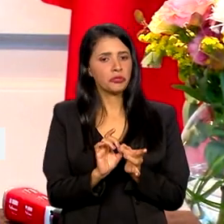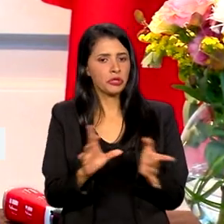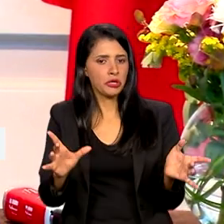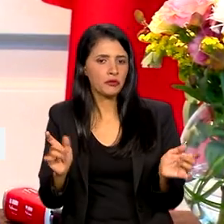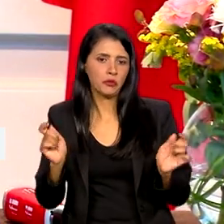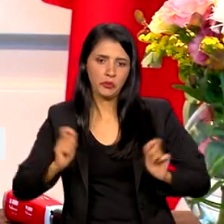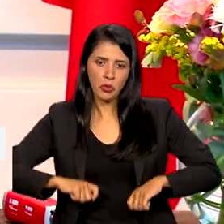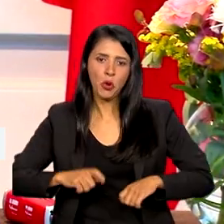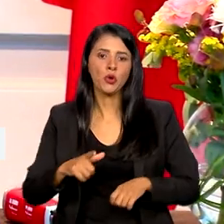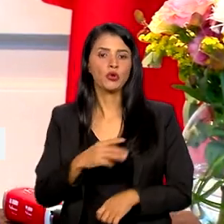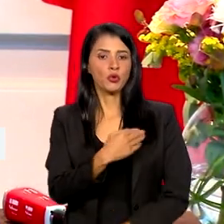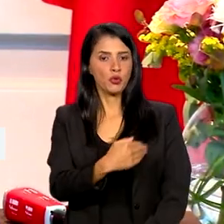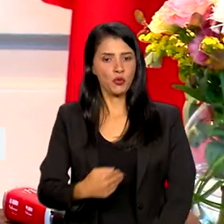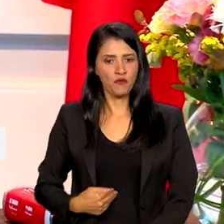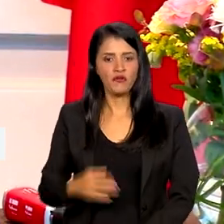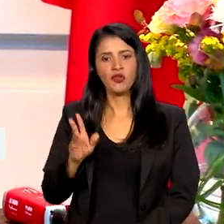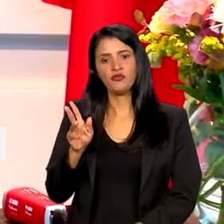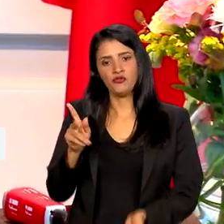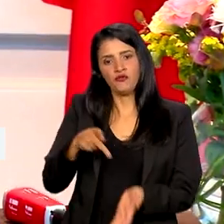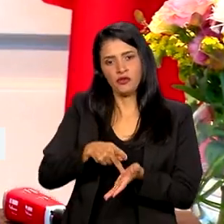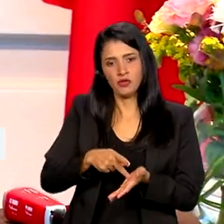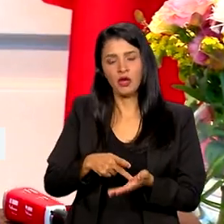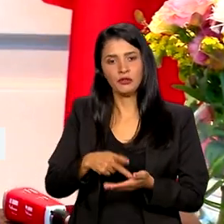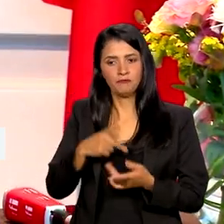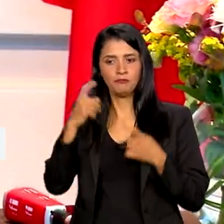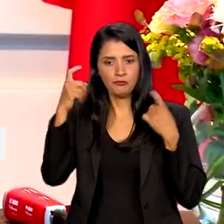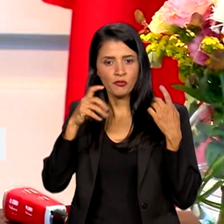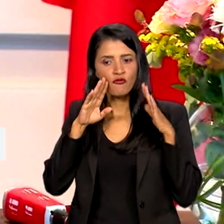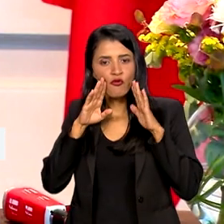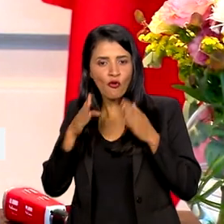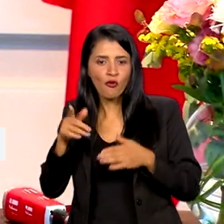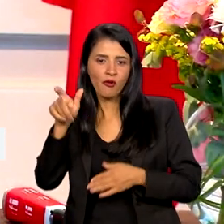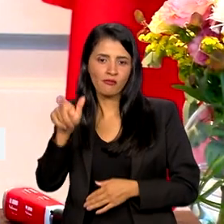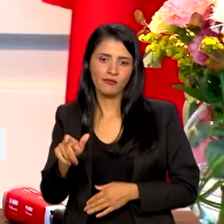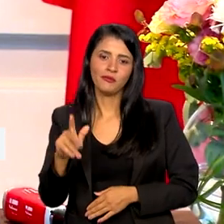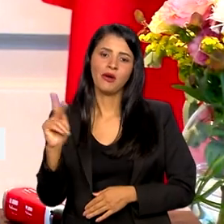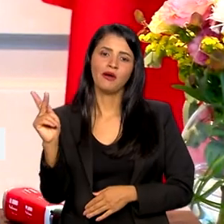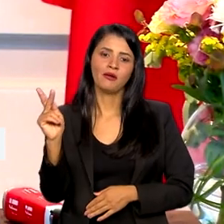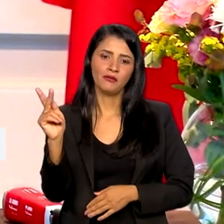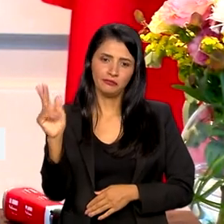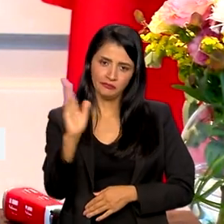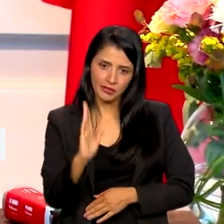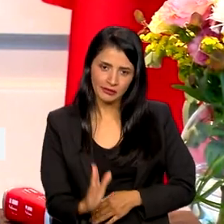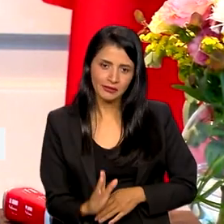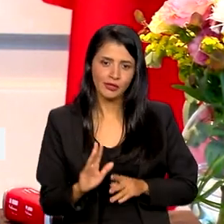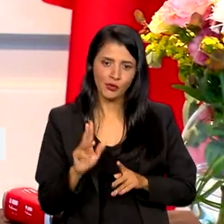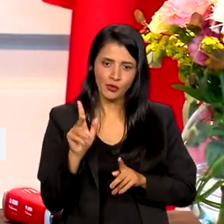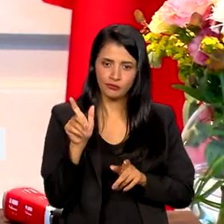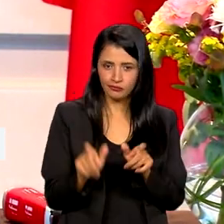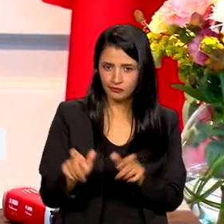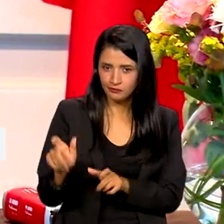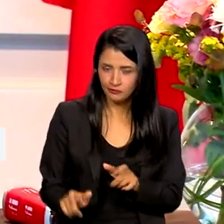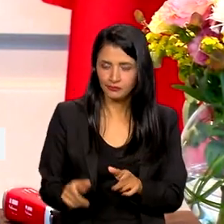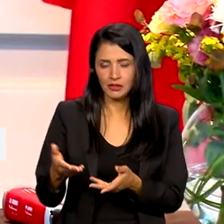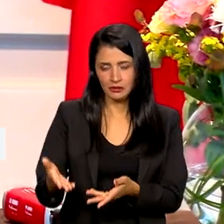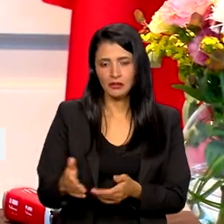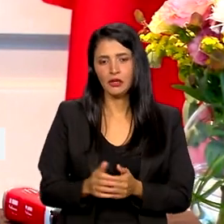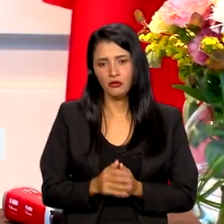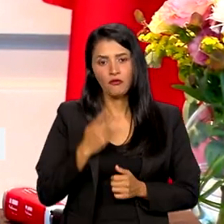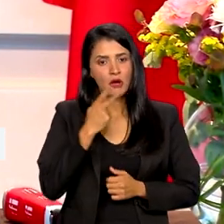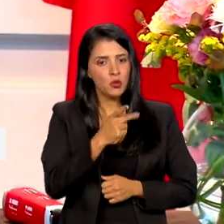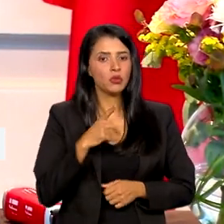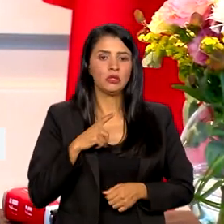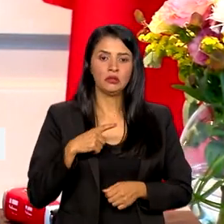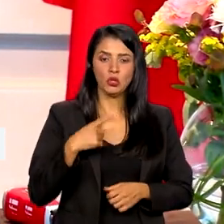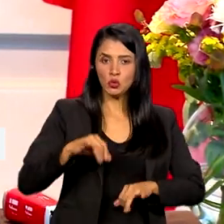agora, tendo um governo que, de fato, se preocupa com o seu povo, de falar sobre tudo o que eles têm passado e têm vivido, principalmente as